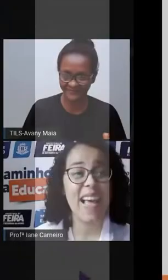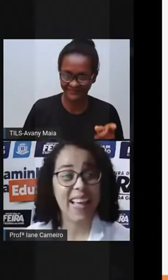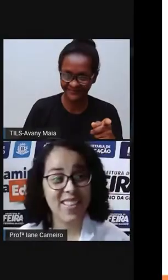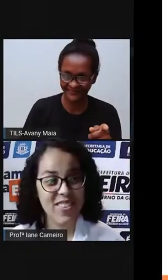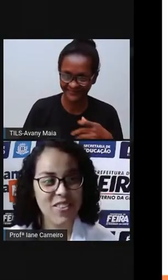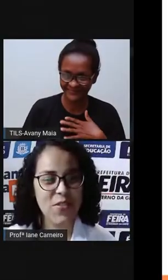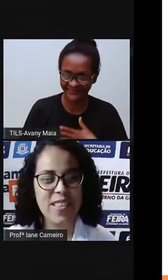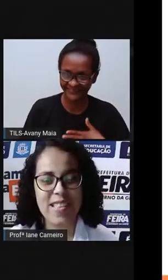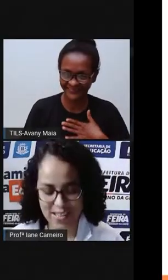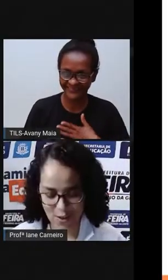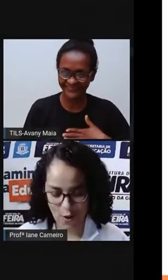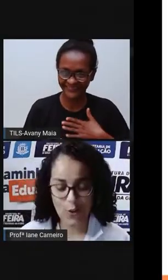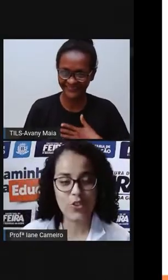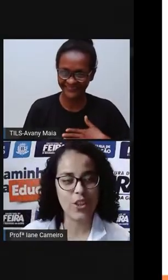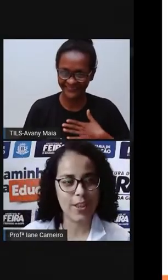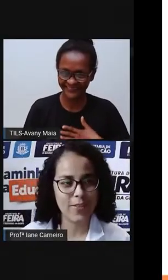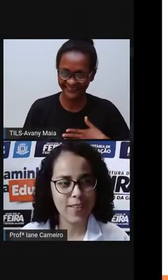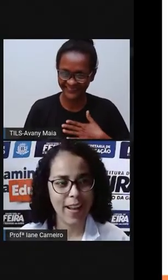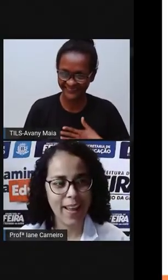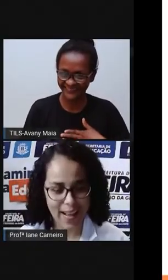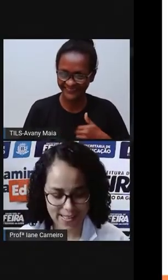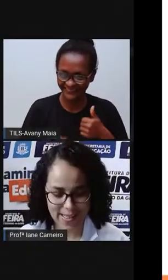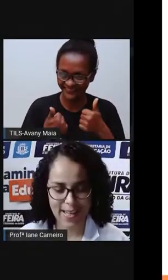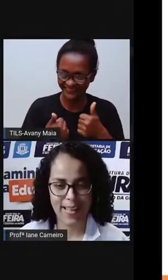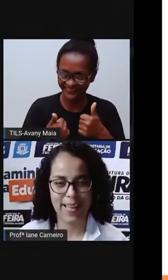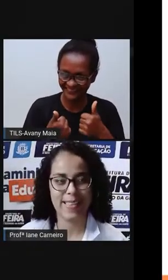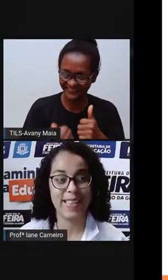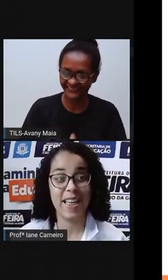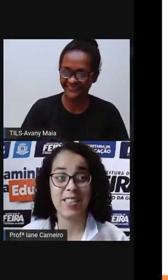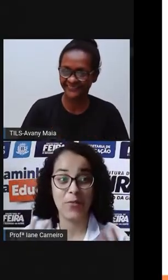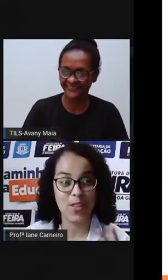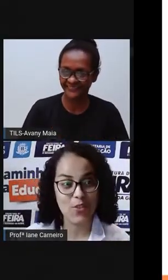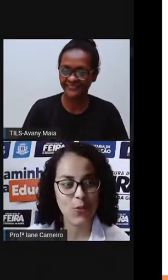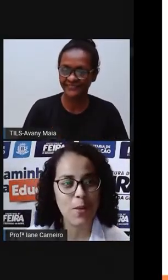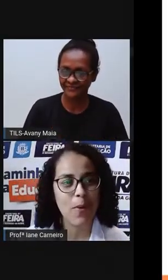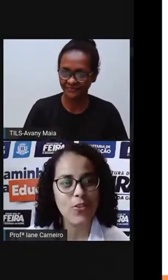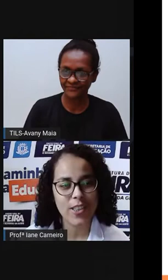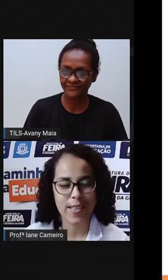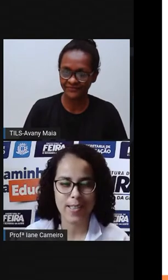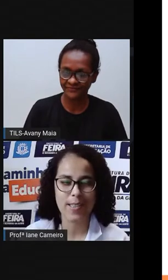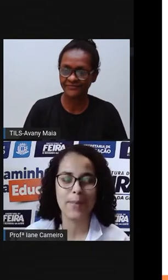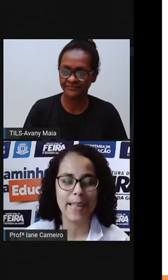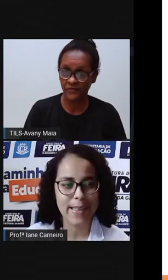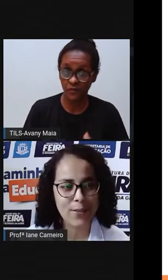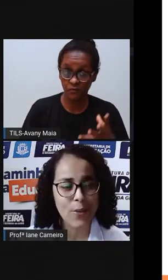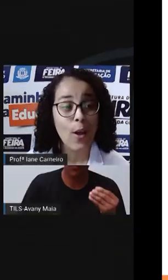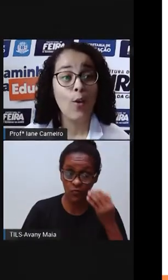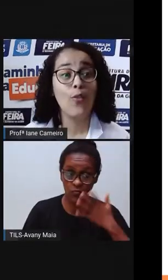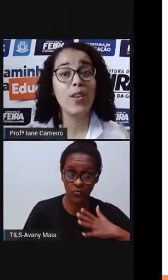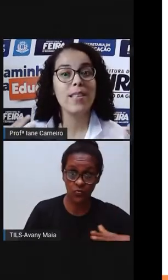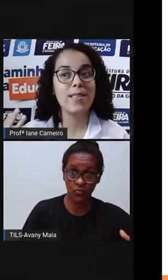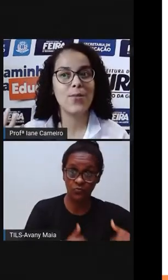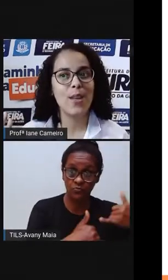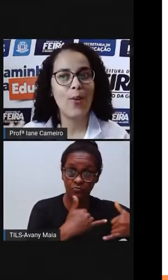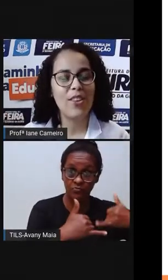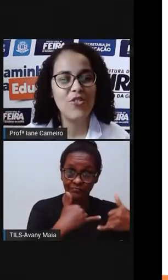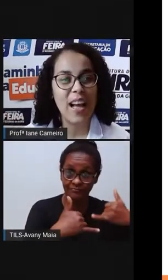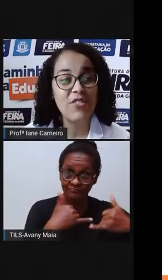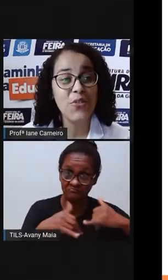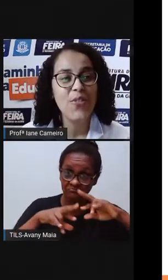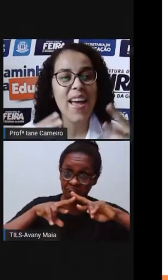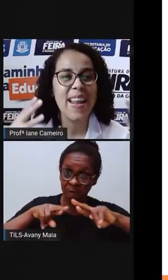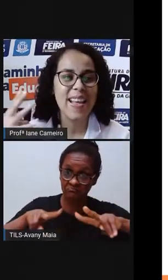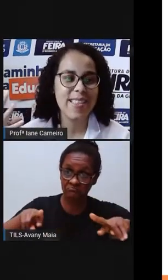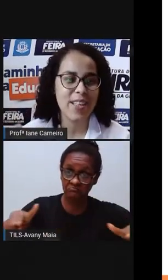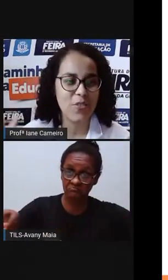E aí, gente, vocês curtiram esse vídeo que mostra as crianças brincando? Vocês viram a